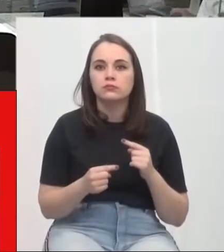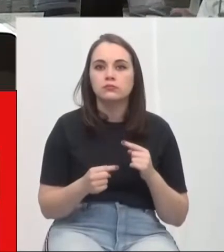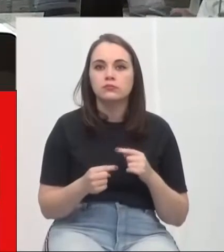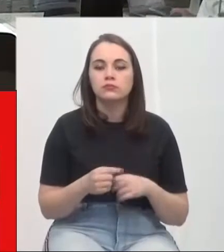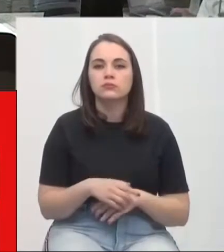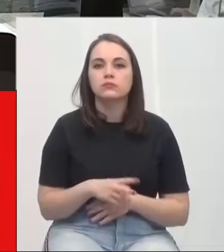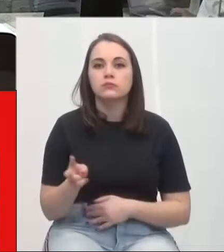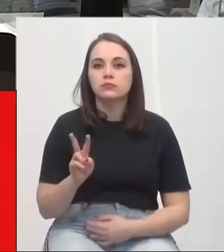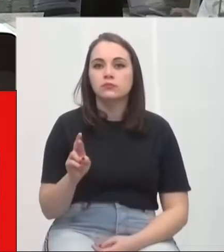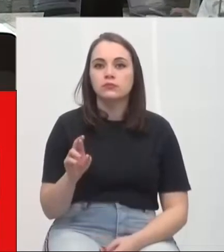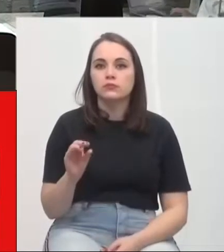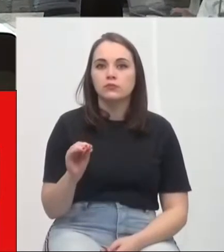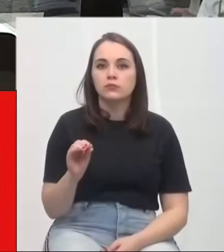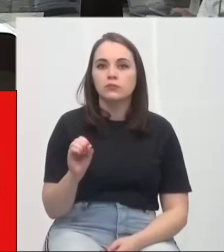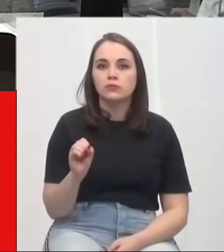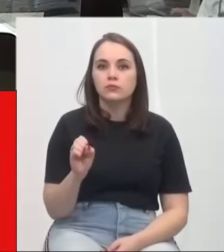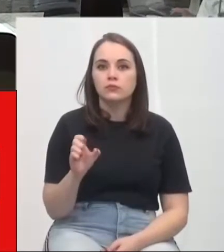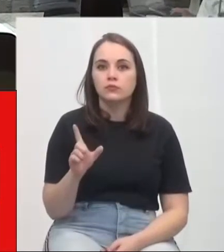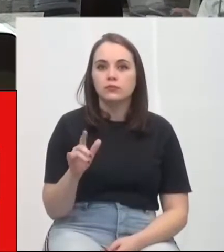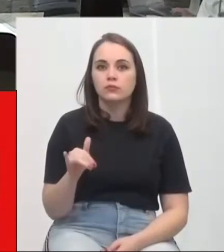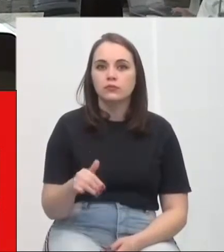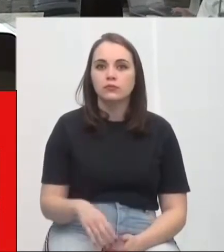Com a palavra a vereadora autora, Roseli Deluca.